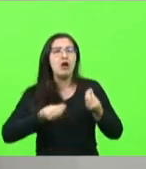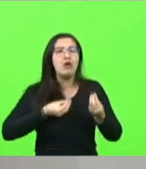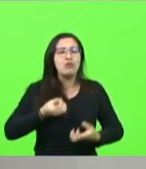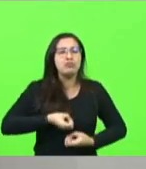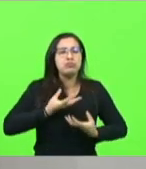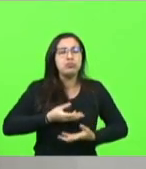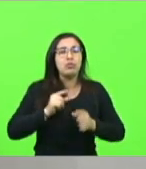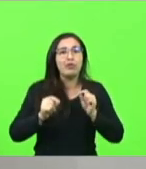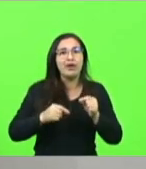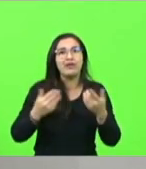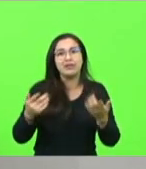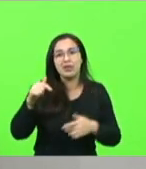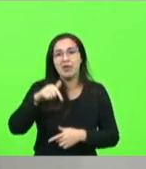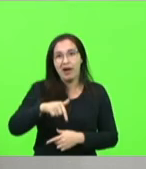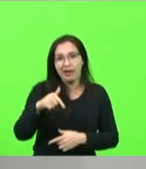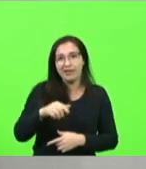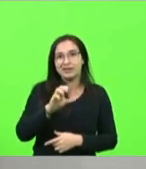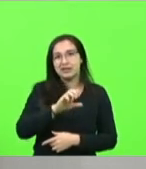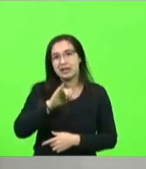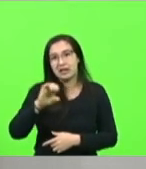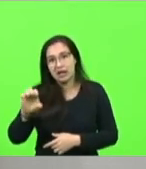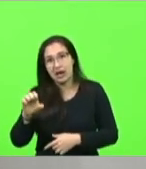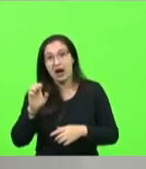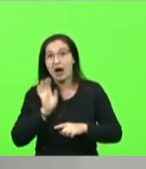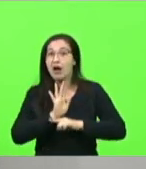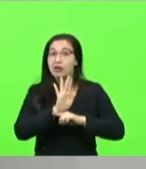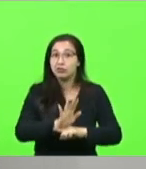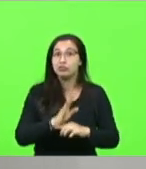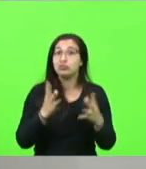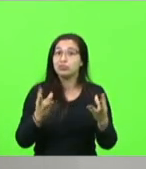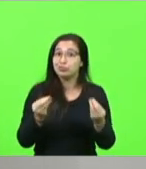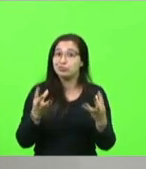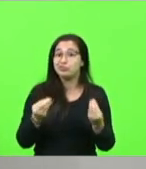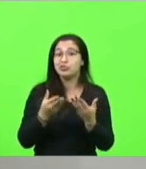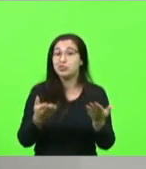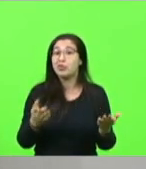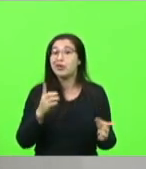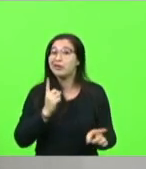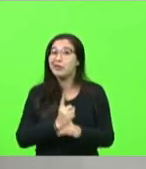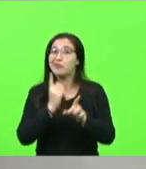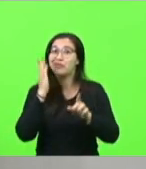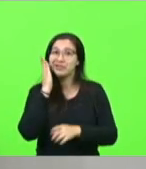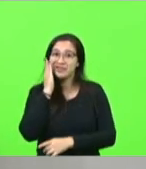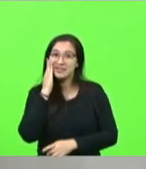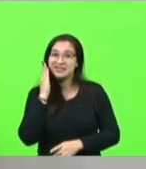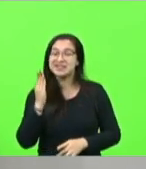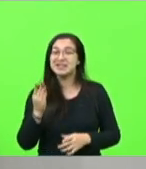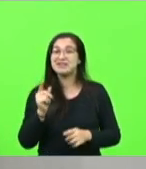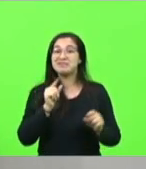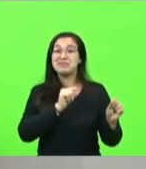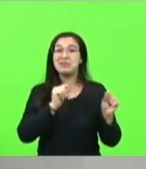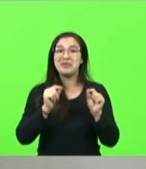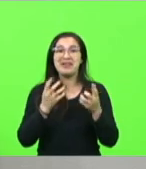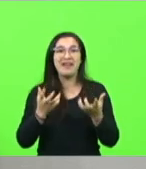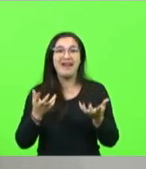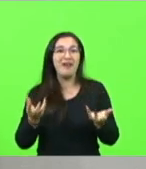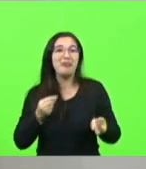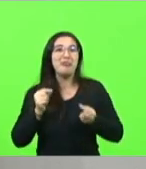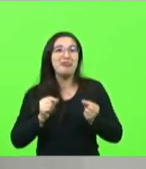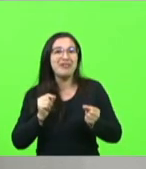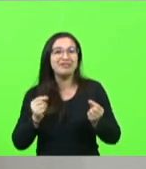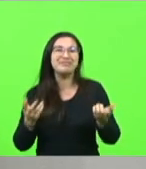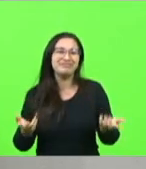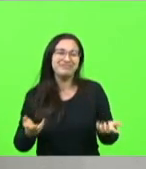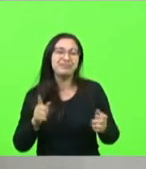função para a qual ele está estudando e verifique se é aquilo mesmo que ele quer. Assim como para o empresário, de forma barata, é um